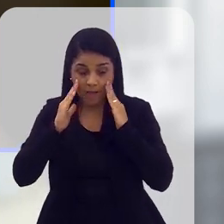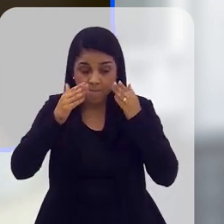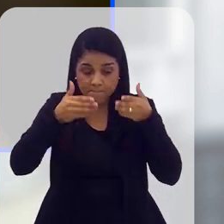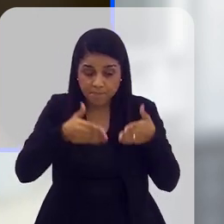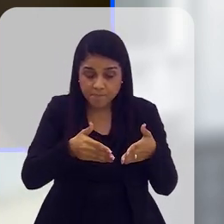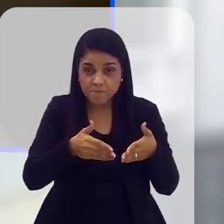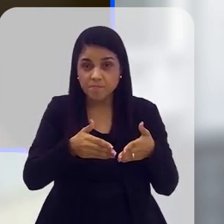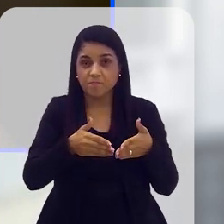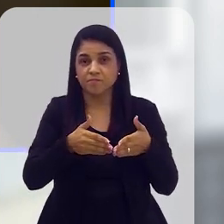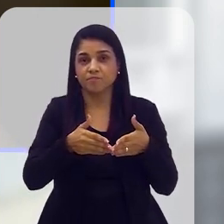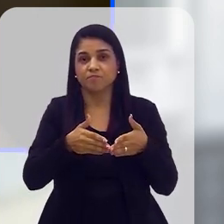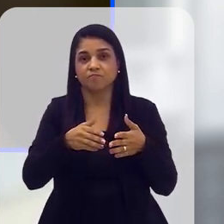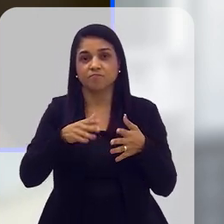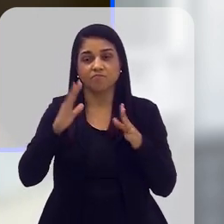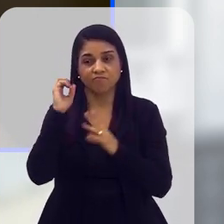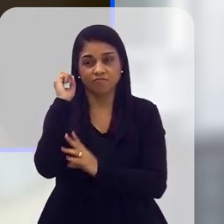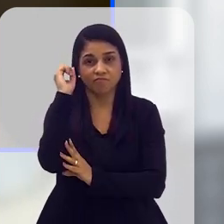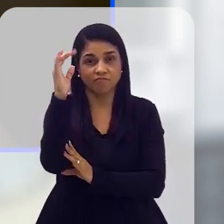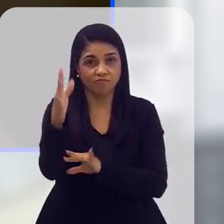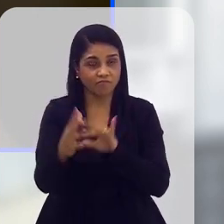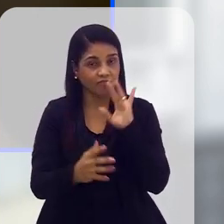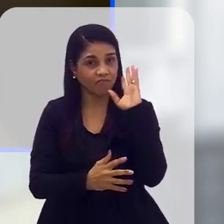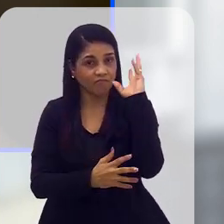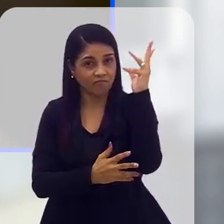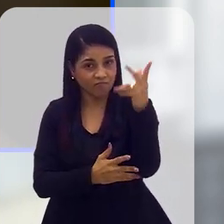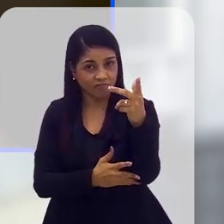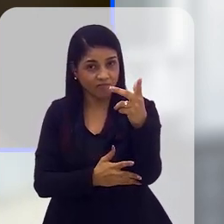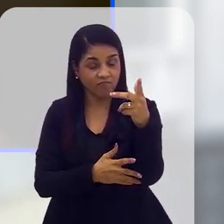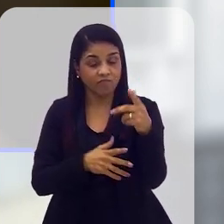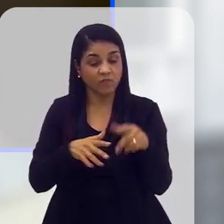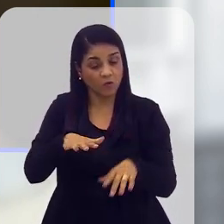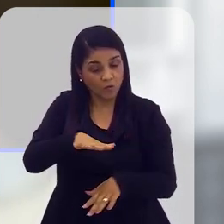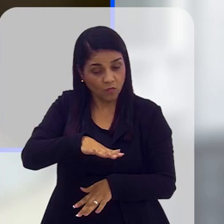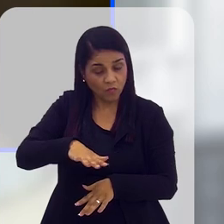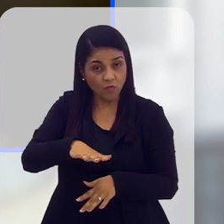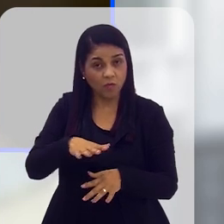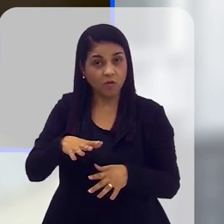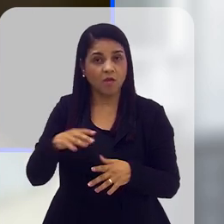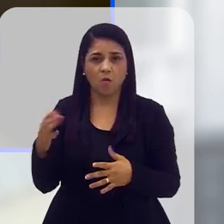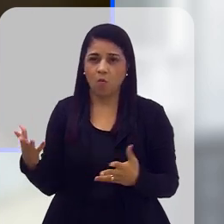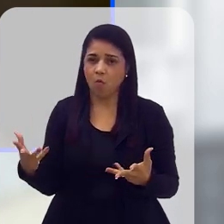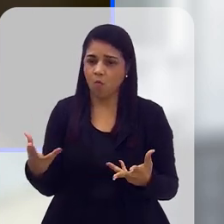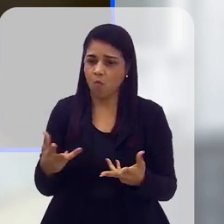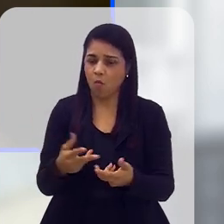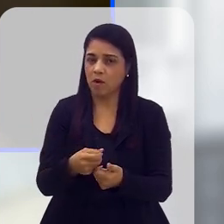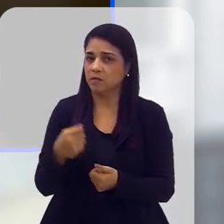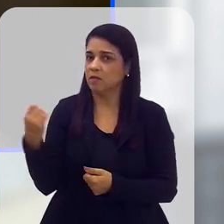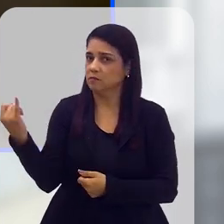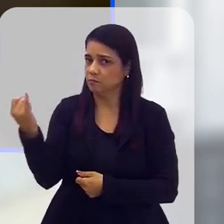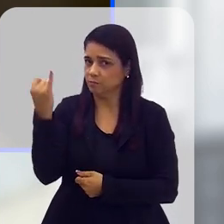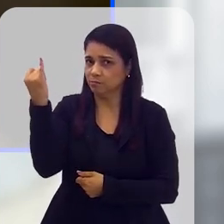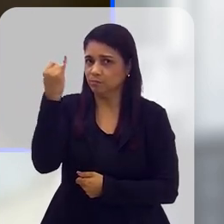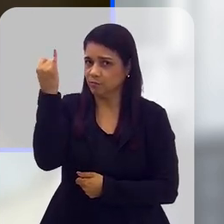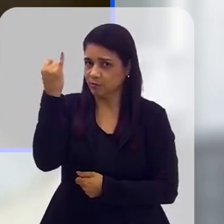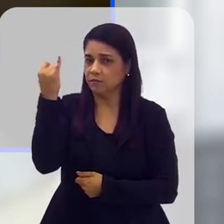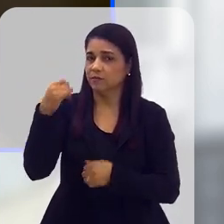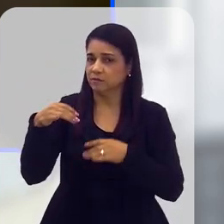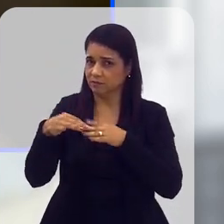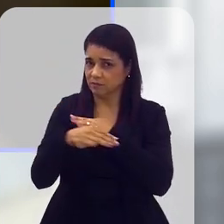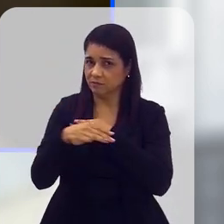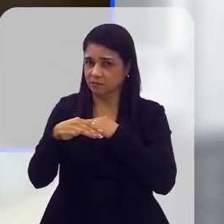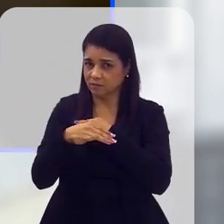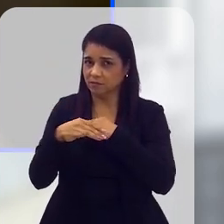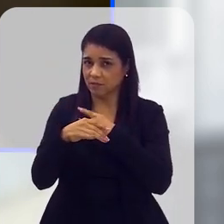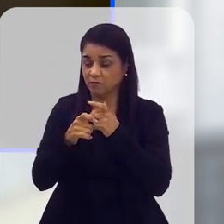direcionada para as questões ambientais do território é bastante importante para a melhor qualidade das nossas cidades, que vão realmente